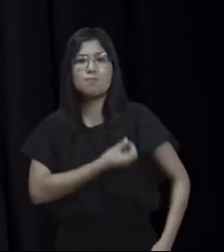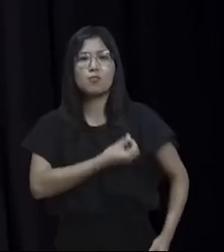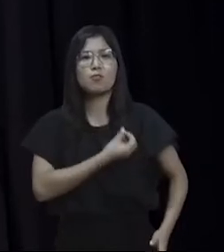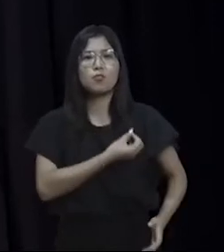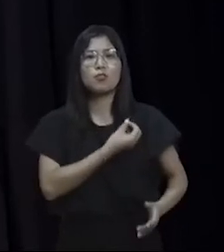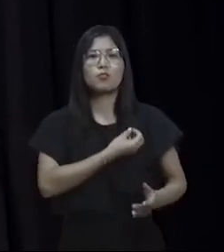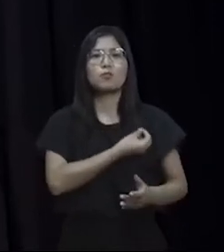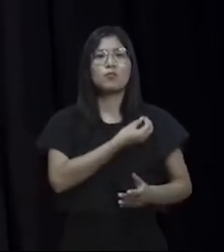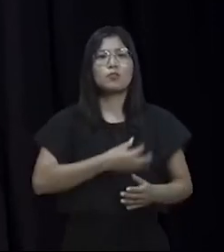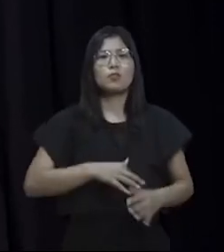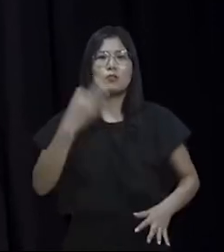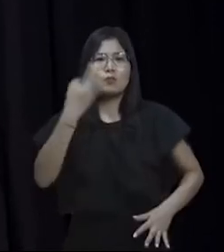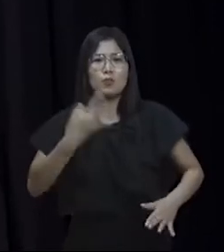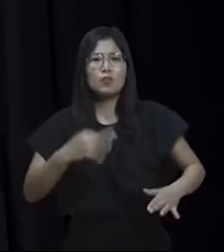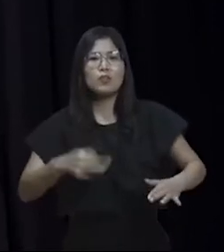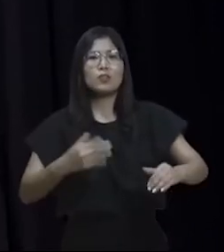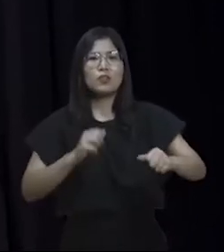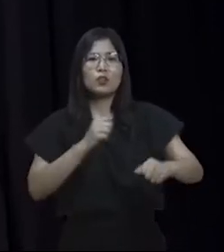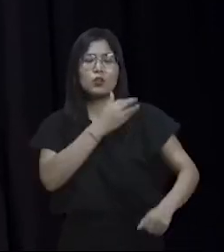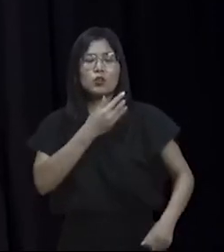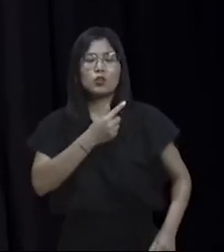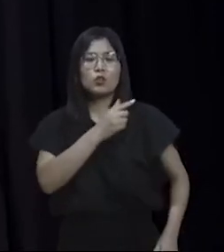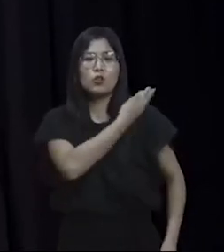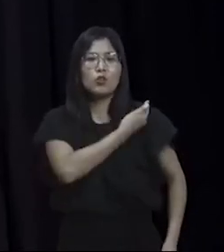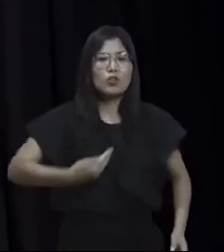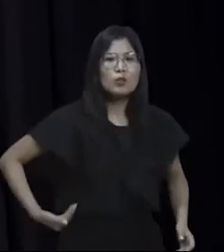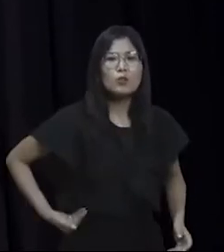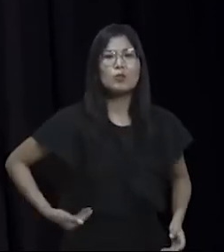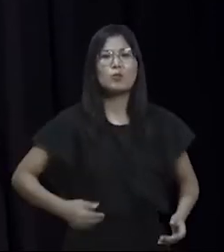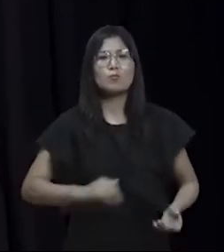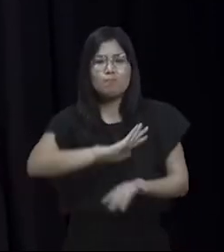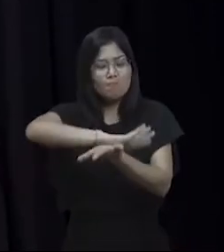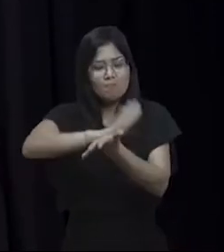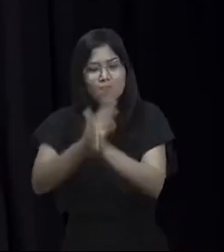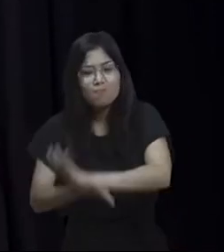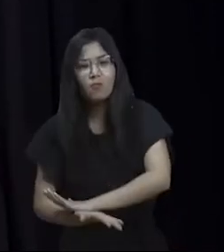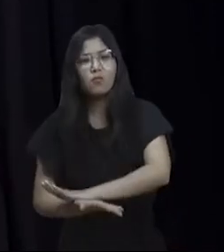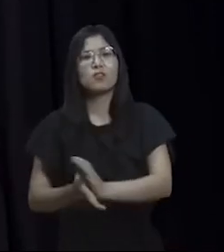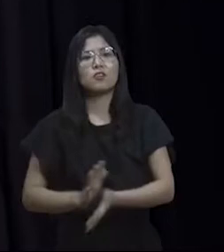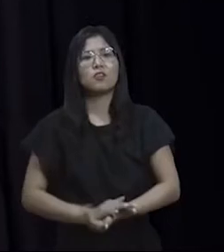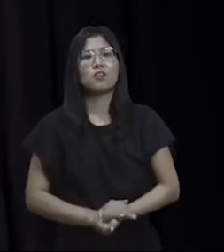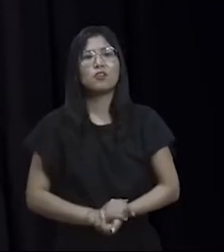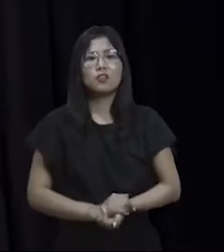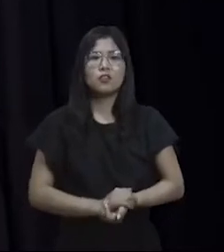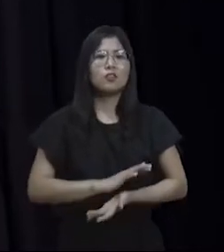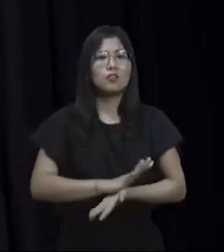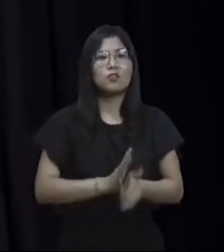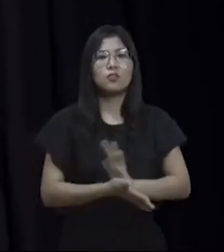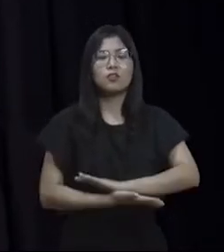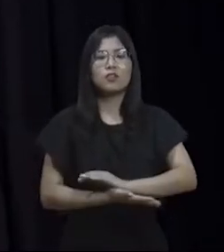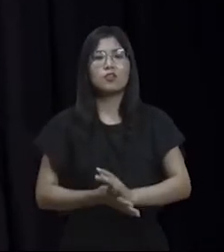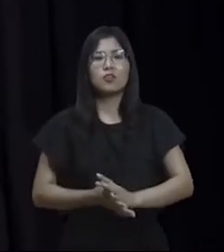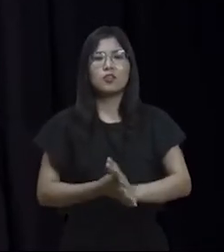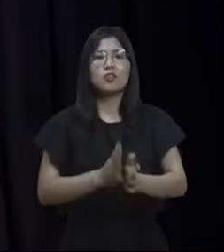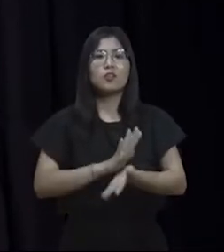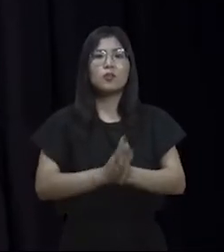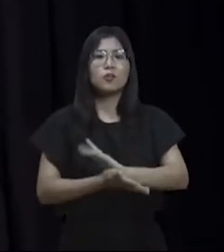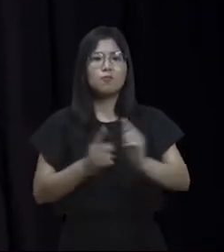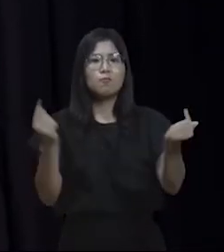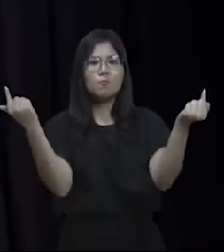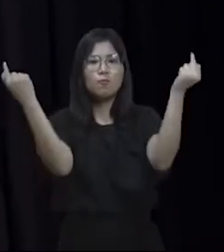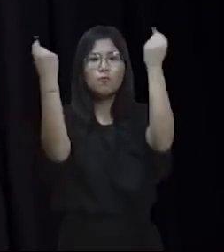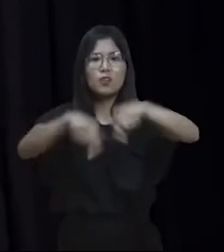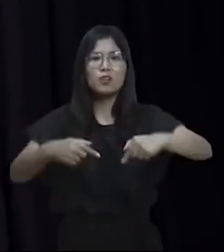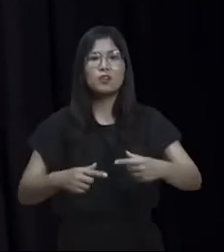omissão dolosa desse governo criminoso, que tentou, numa imunidade de rebanho por contaminação, tentou